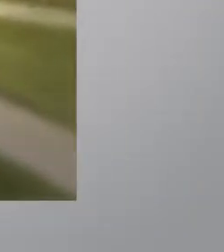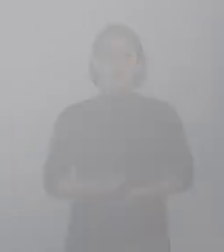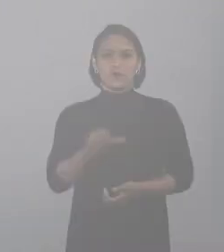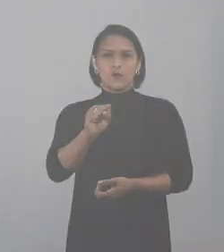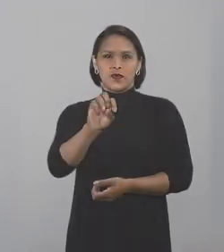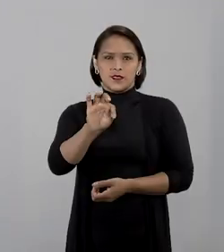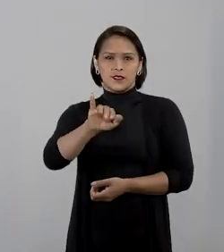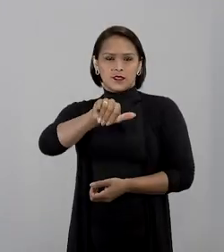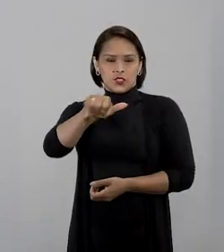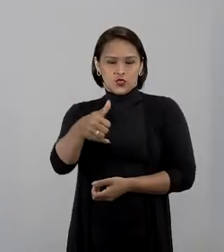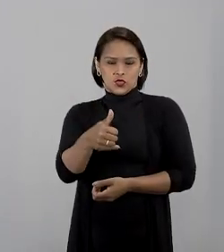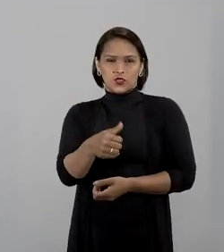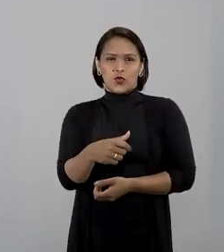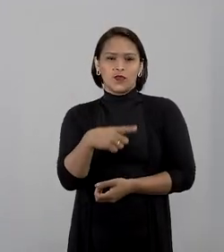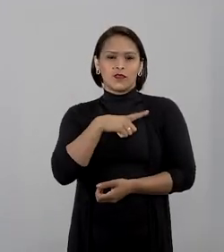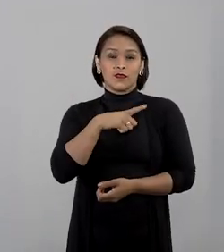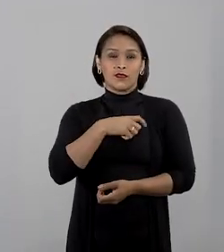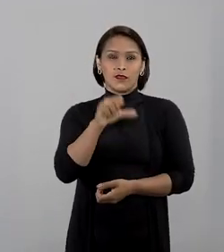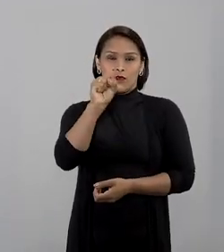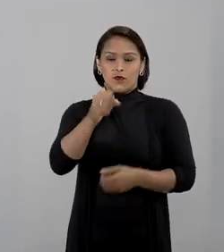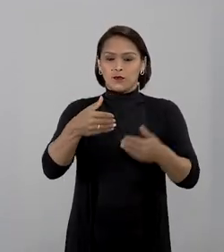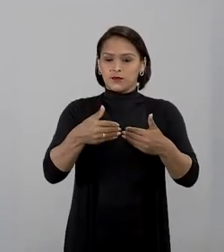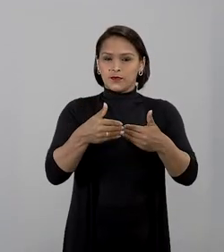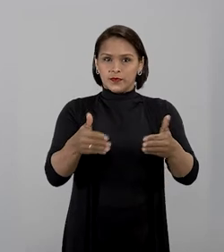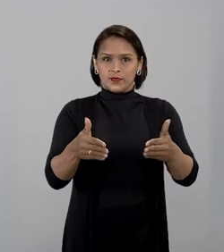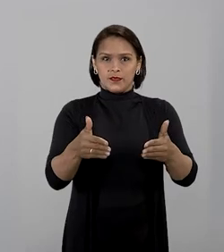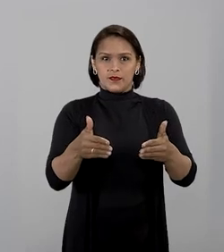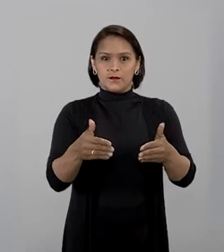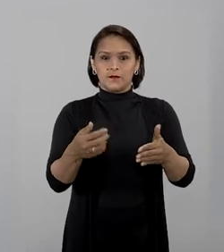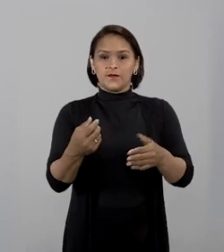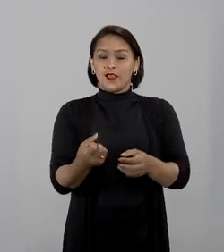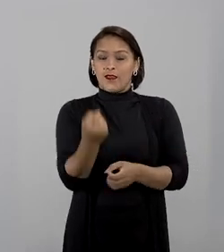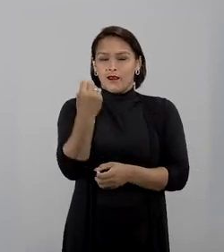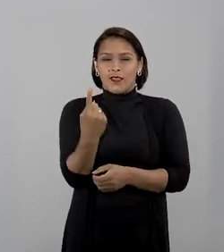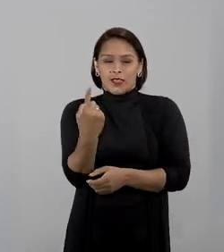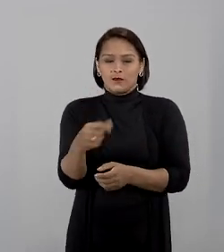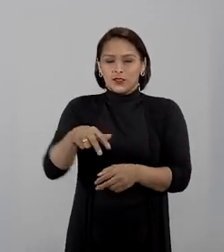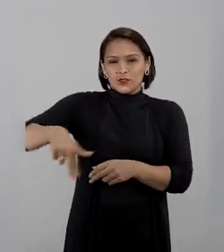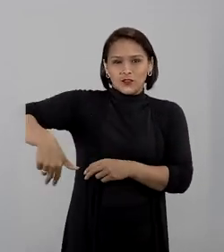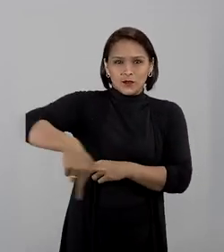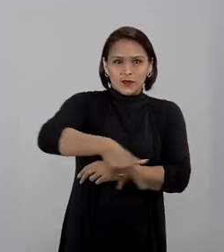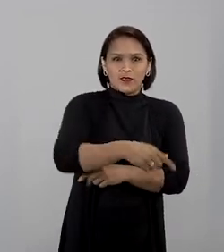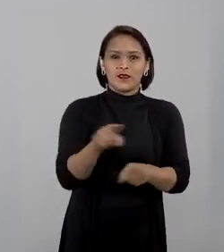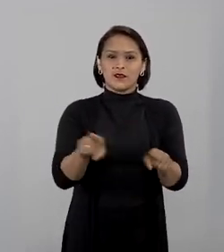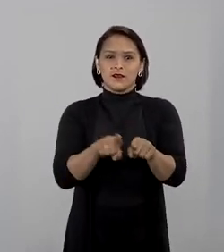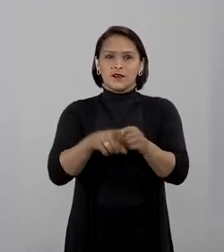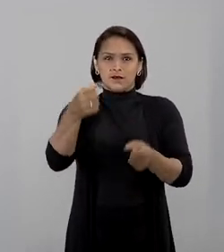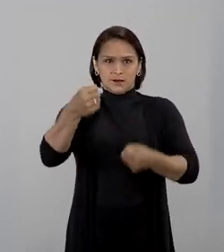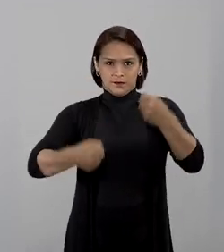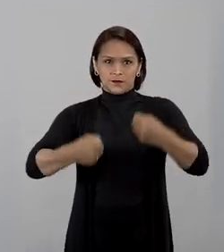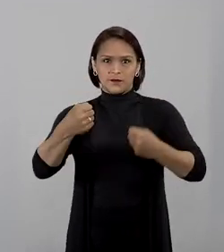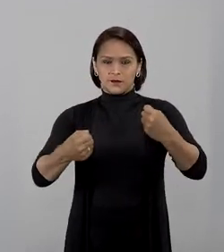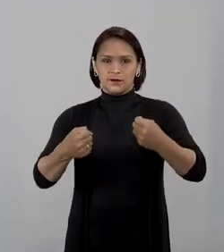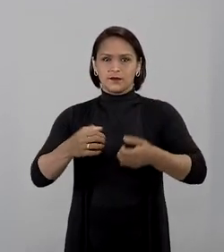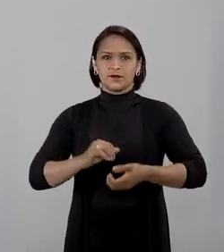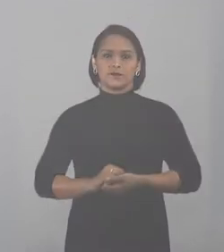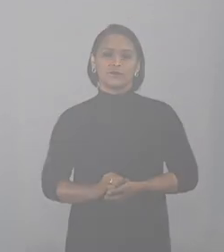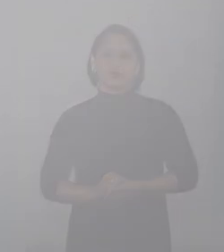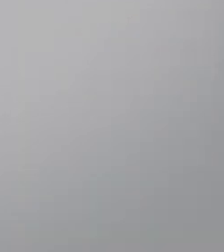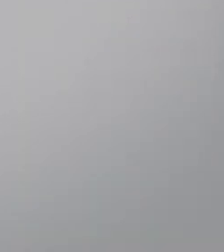O Superior Tribunal de Justiça tem oito entradas, entre elas de pedestres e de veículos.